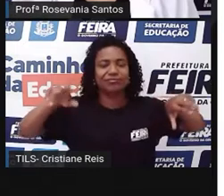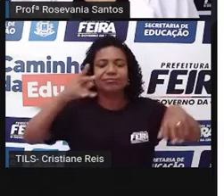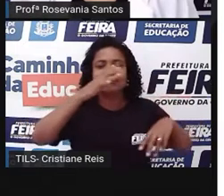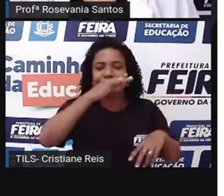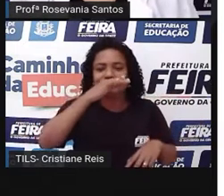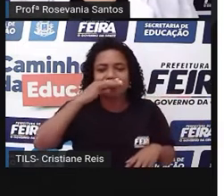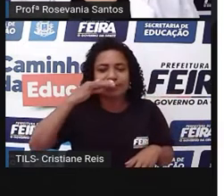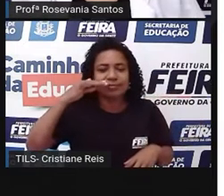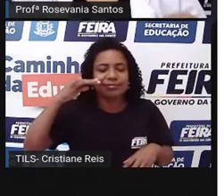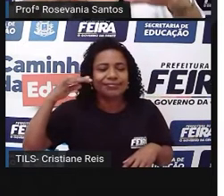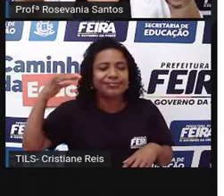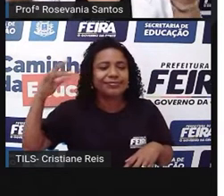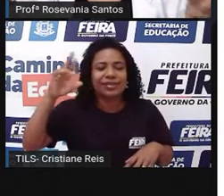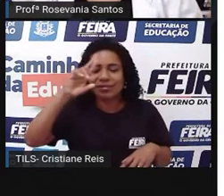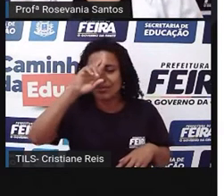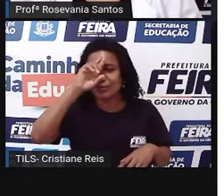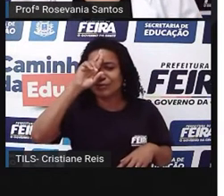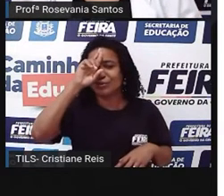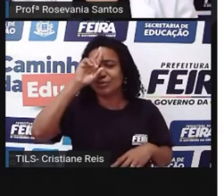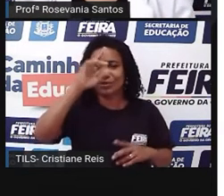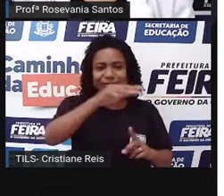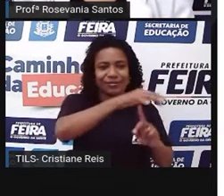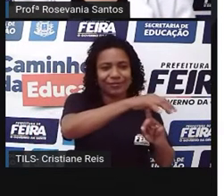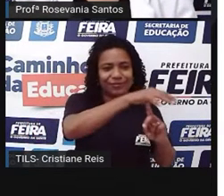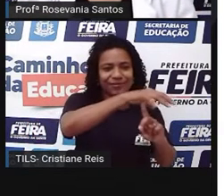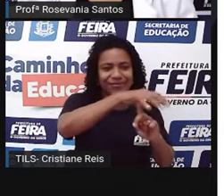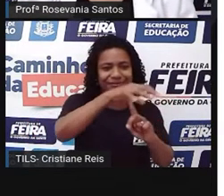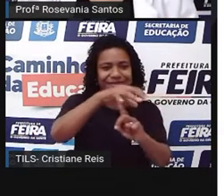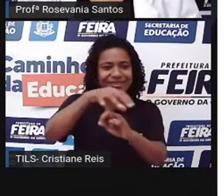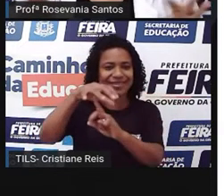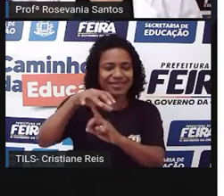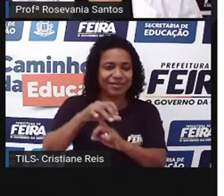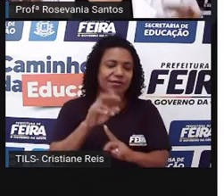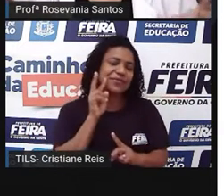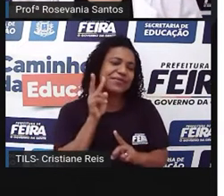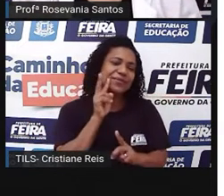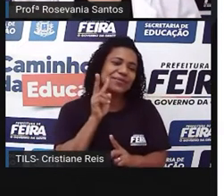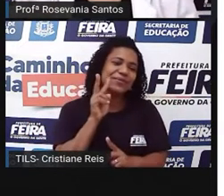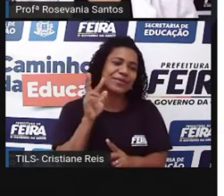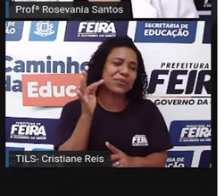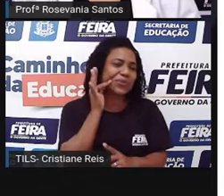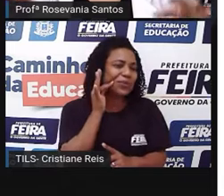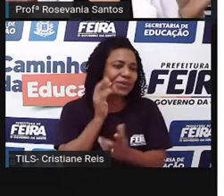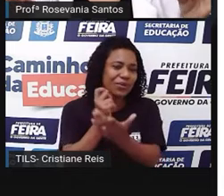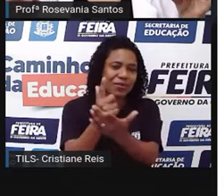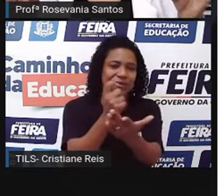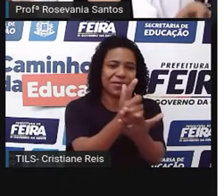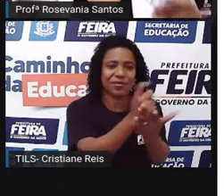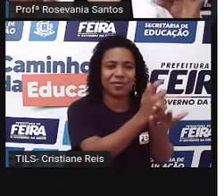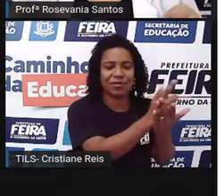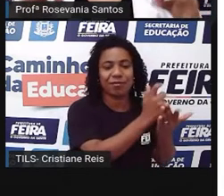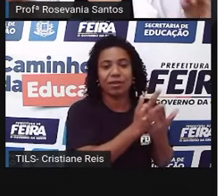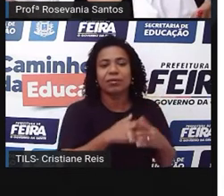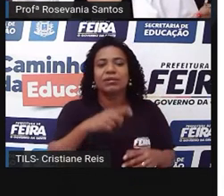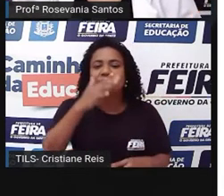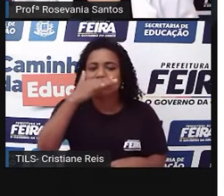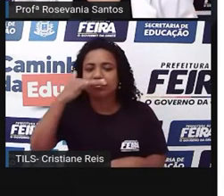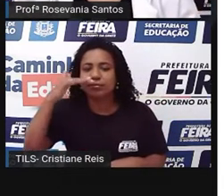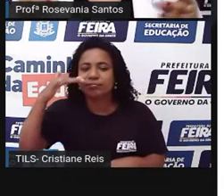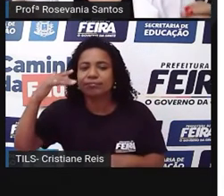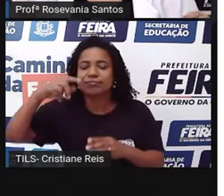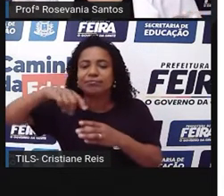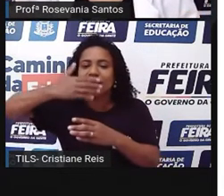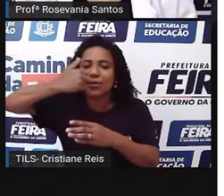horário de meio-dia, não é só aquele monte de alimentos que você está vendo lá, bonito, vistoso. Você também sente o cheirinho,